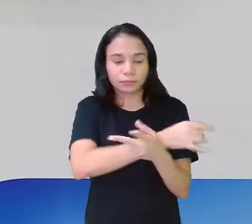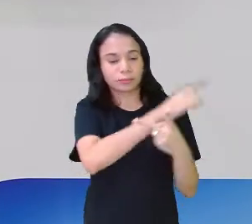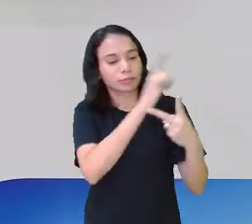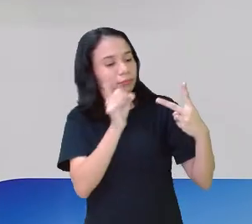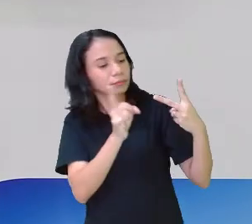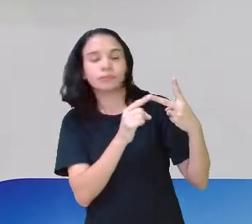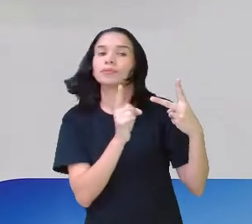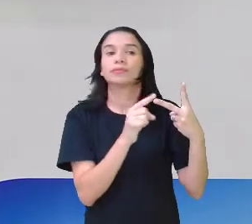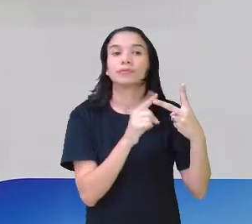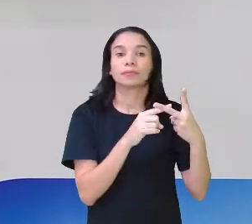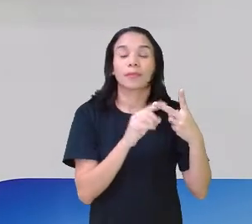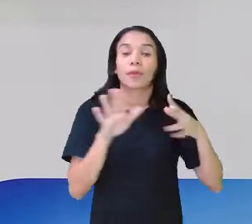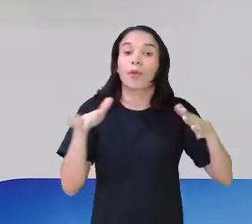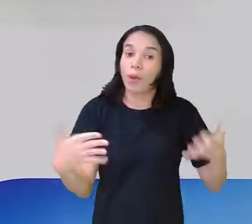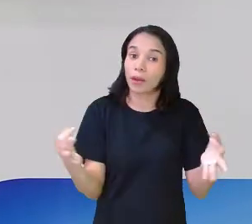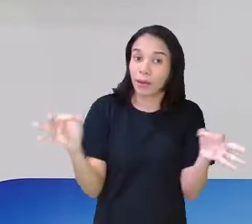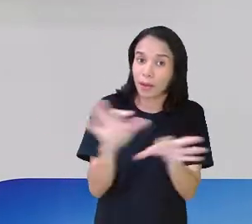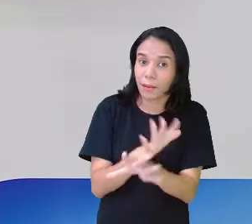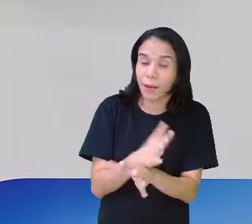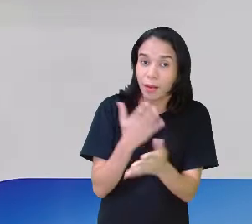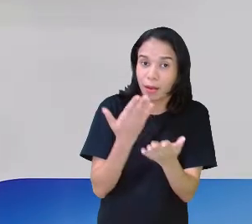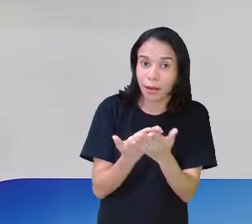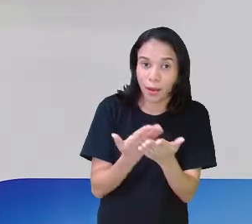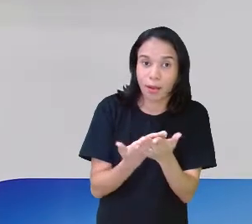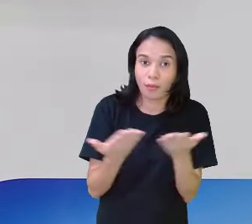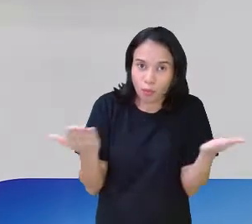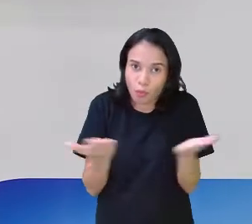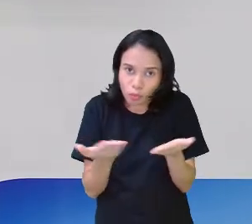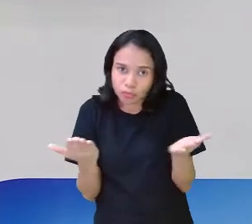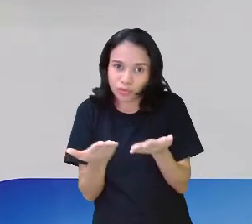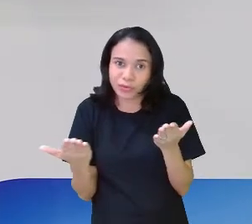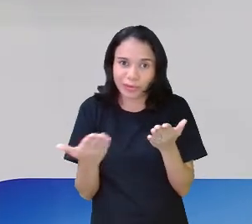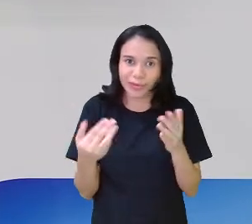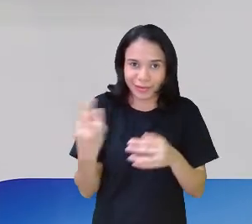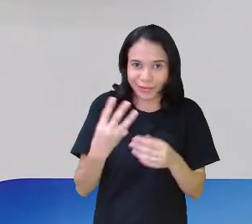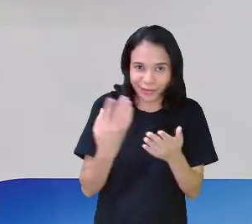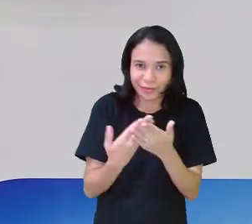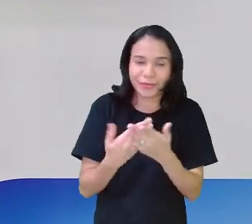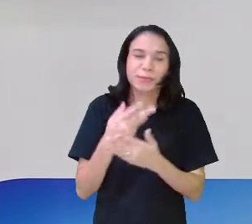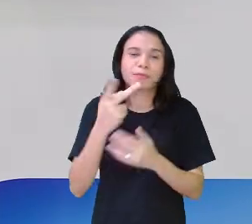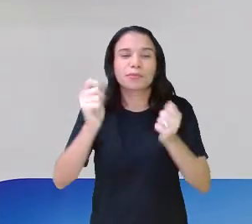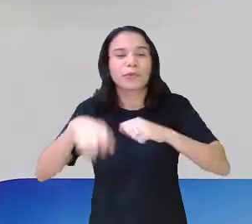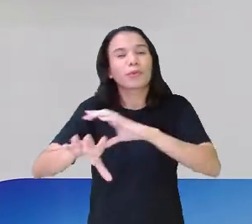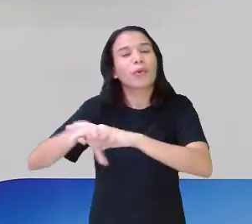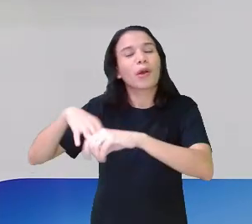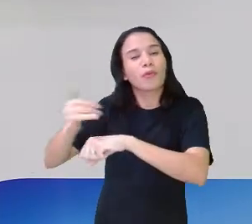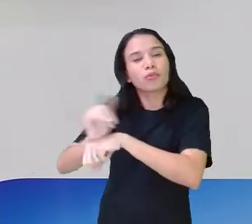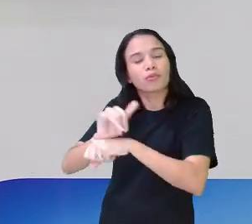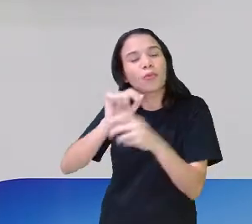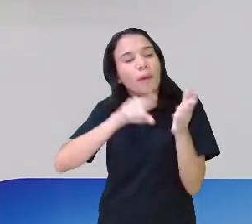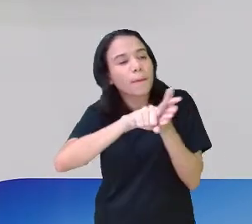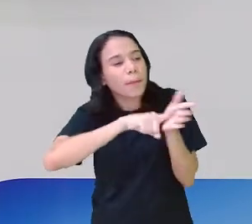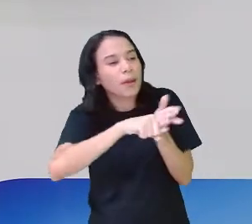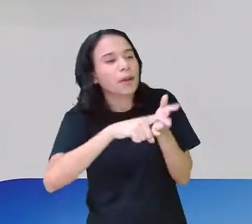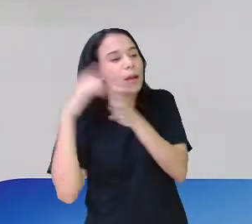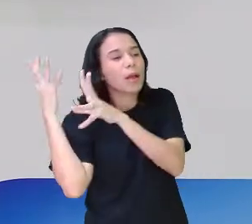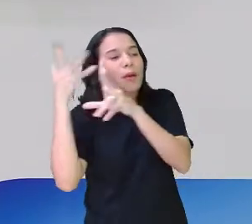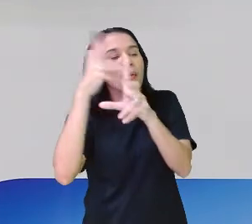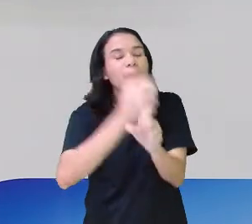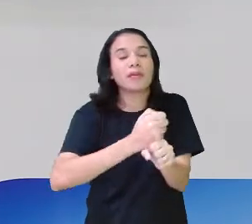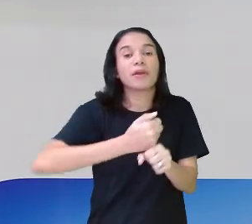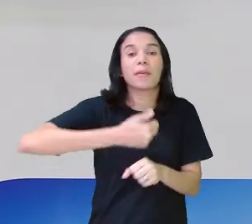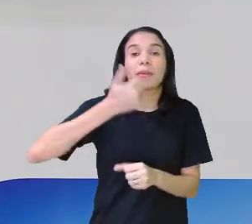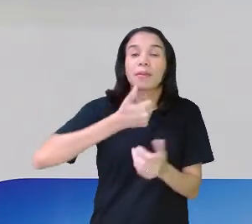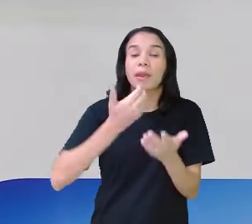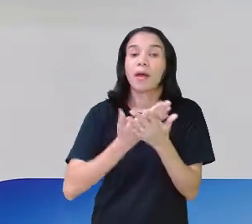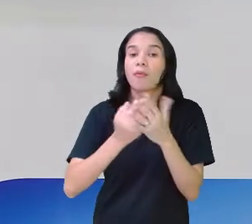Segunda solução, quando terminar a terceira aula de hoje, você vai no canal do YouTube e vai rever a aula, a primeira aula